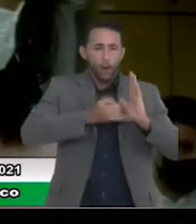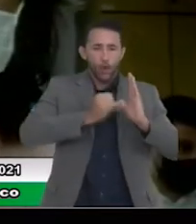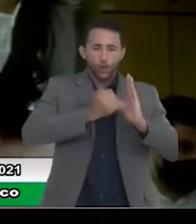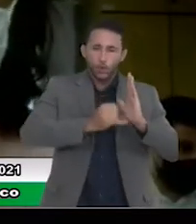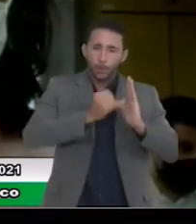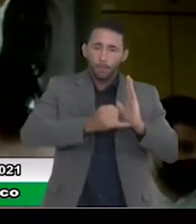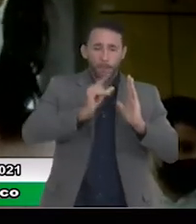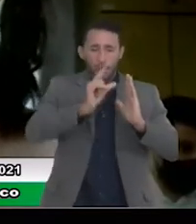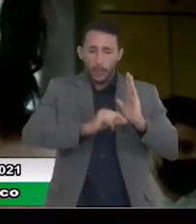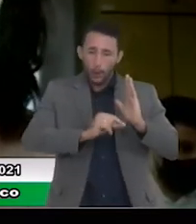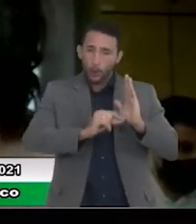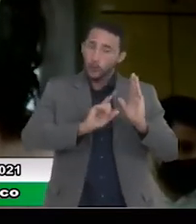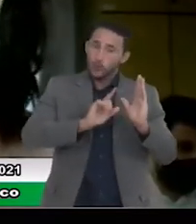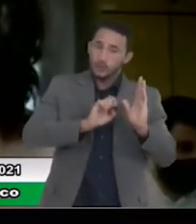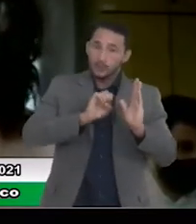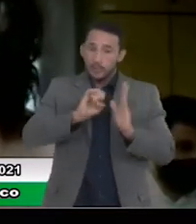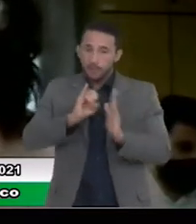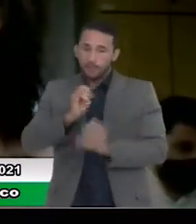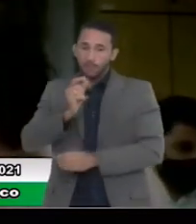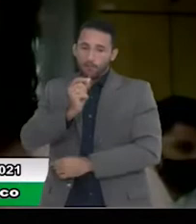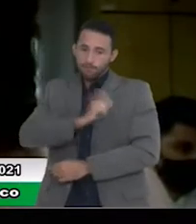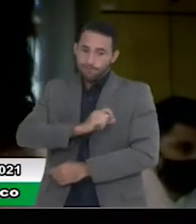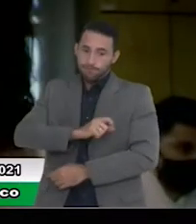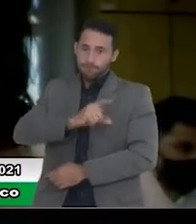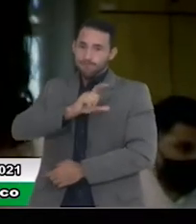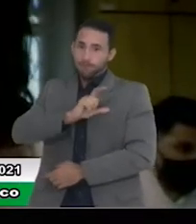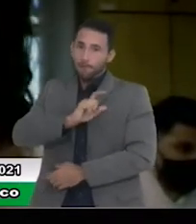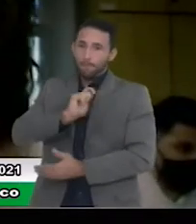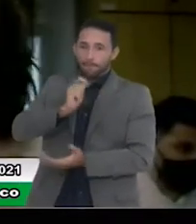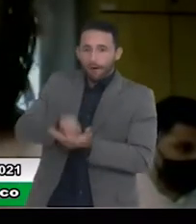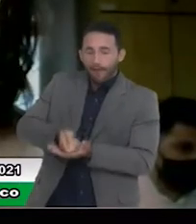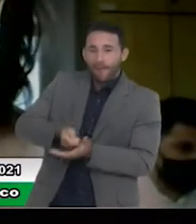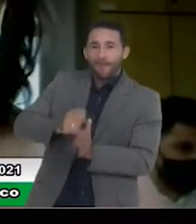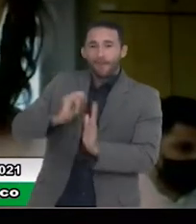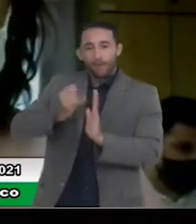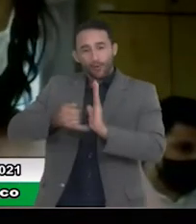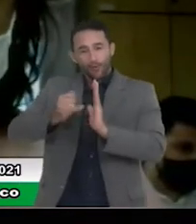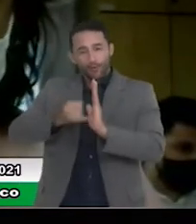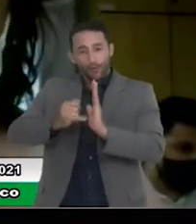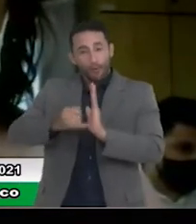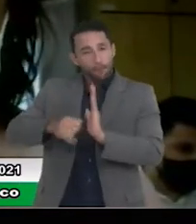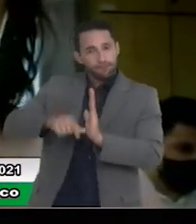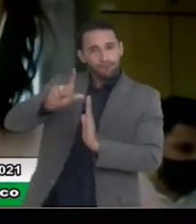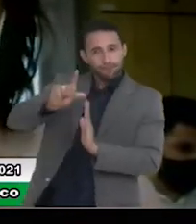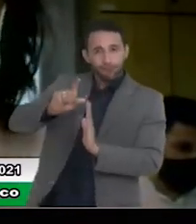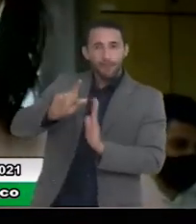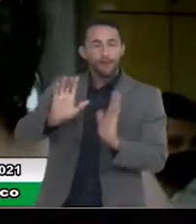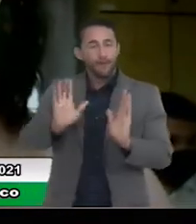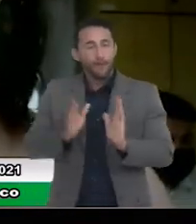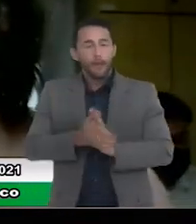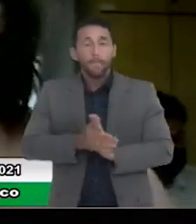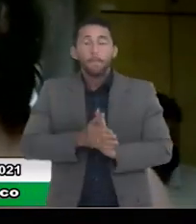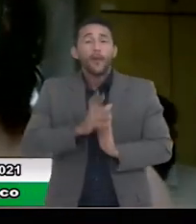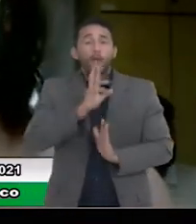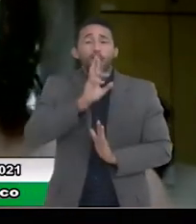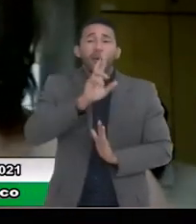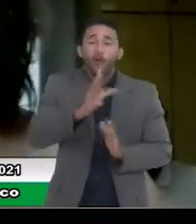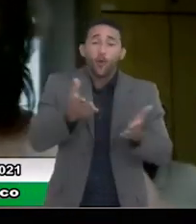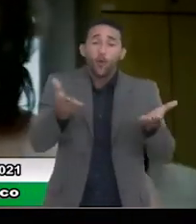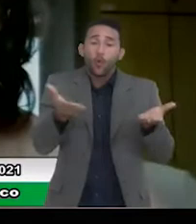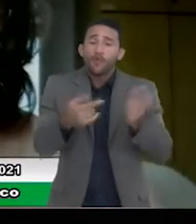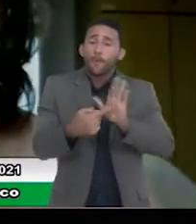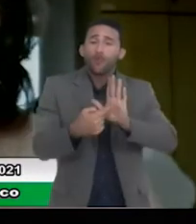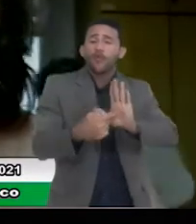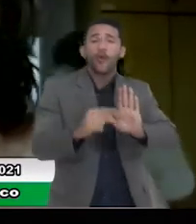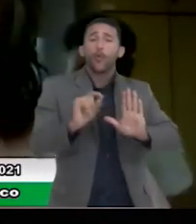recursos o suficiente para entregar as políticas públicas para todos os cidadãos daqui da nossa cidade. Esse resultado que a gente vai mostrar aqui,